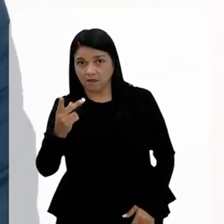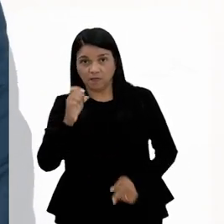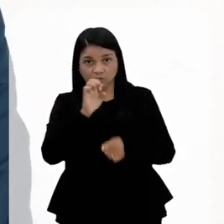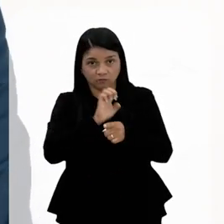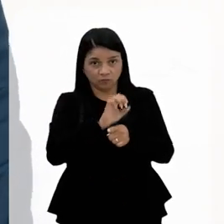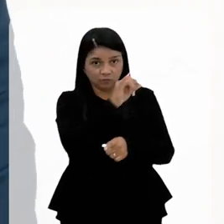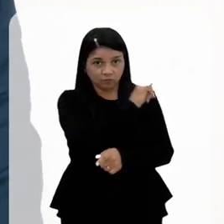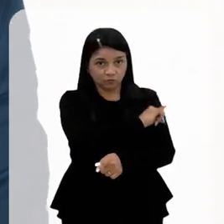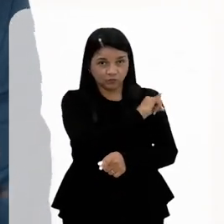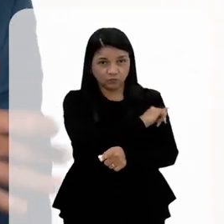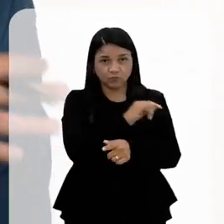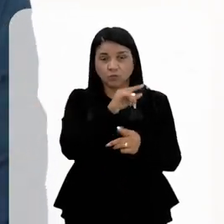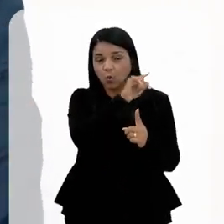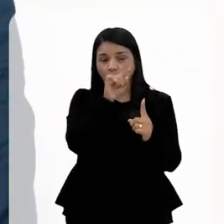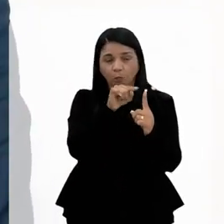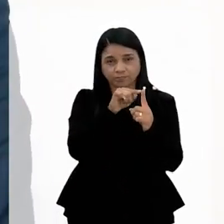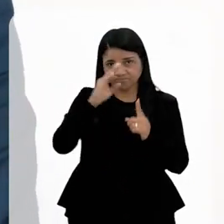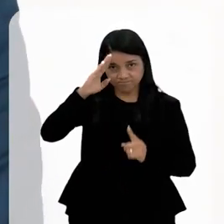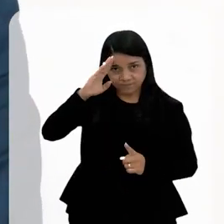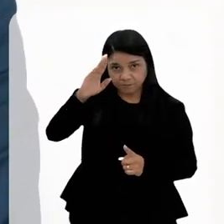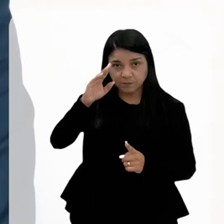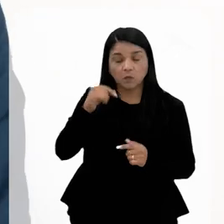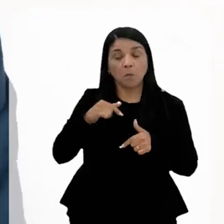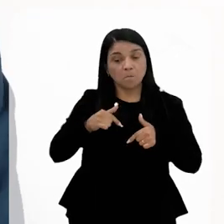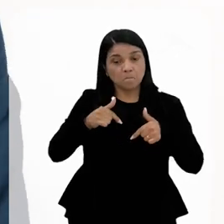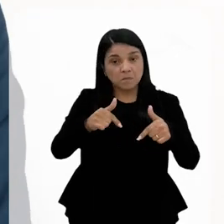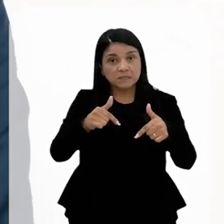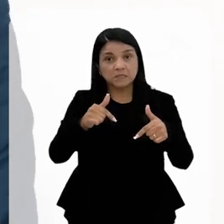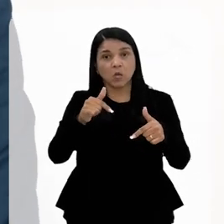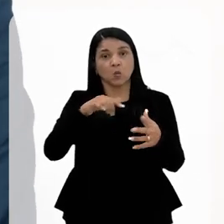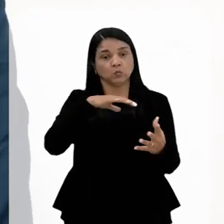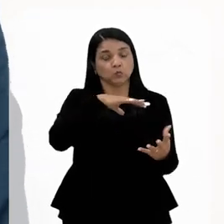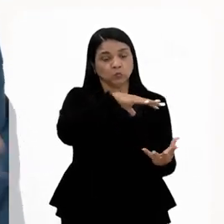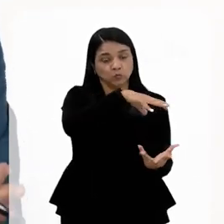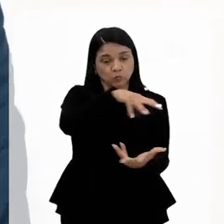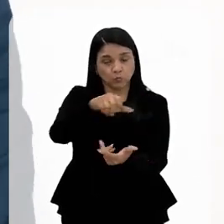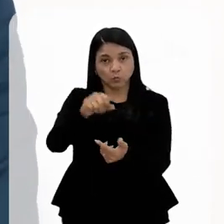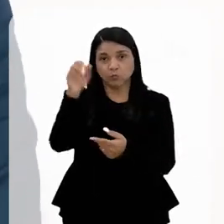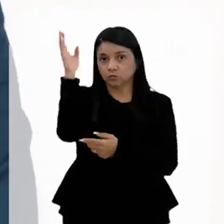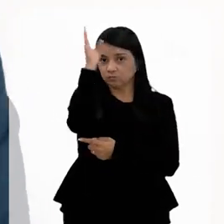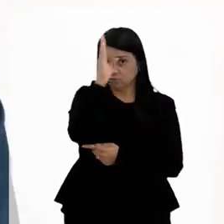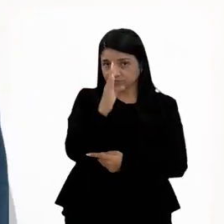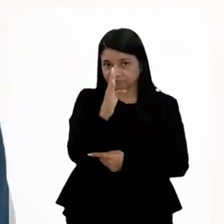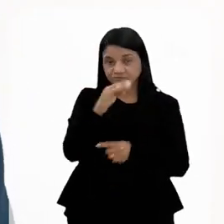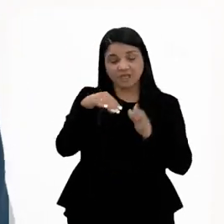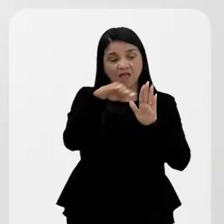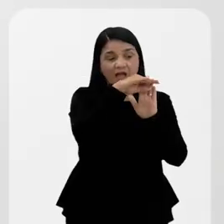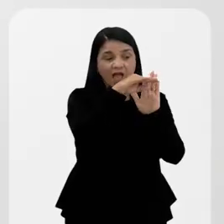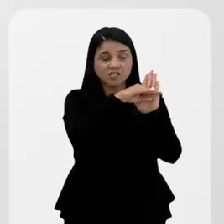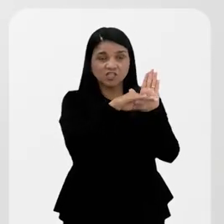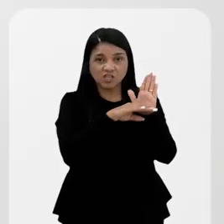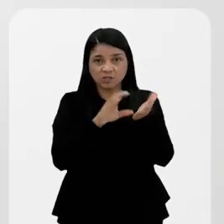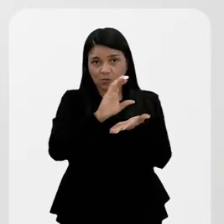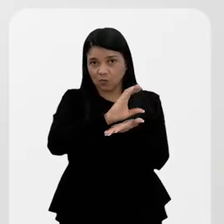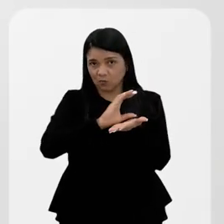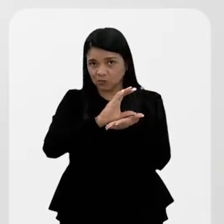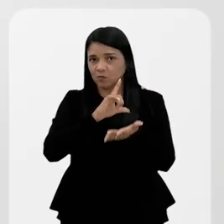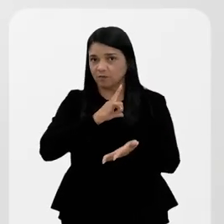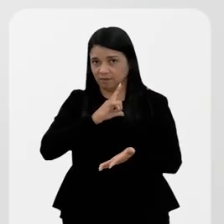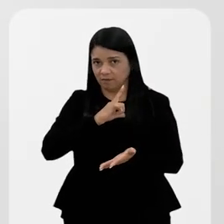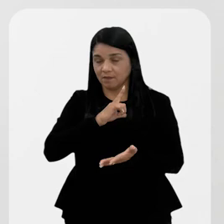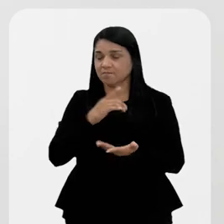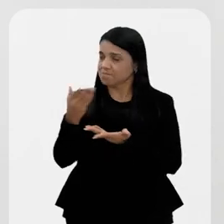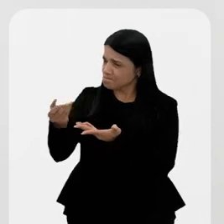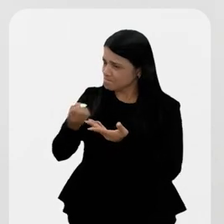seu objetivo principal, entendendo essa uma missão nacional e internacional diante da agenda que o Conselho tem. Seja bem-vinda,